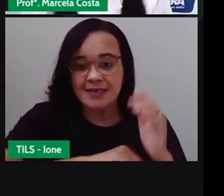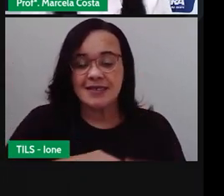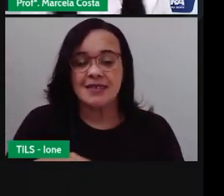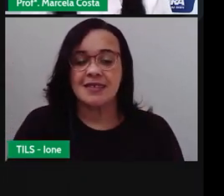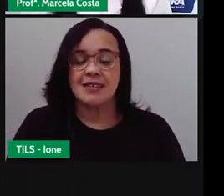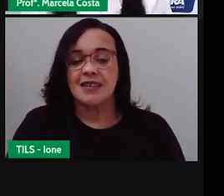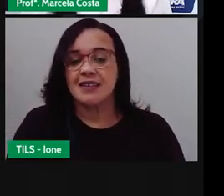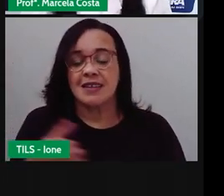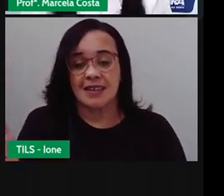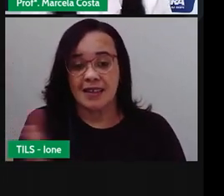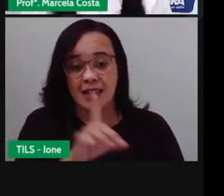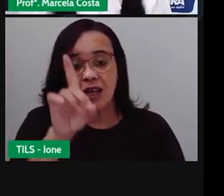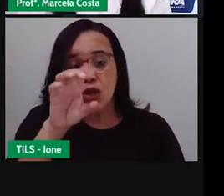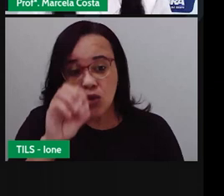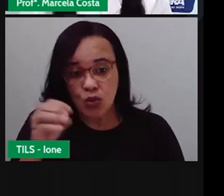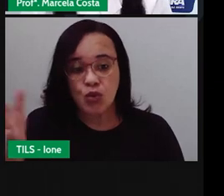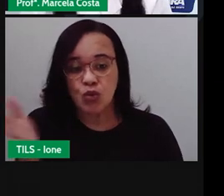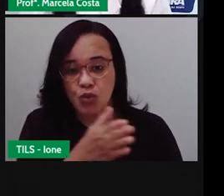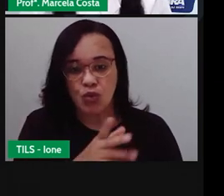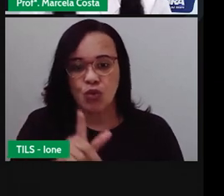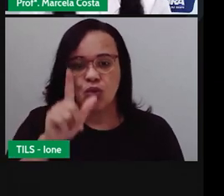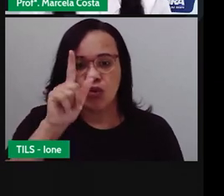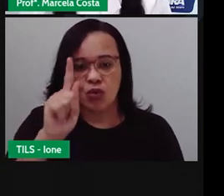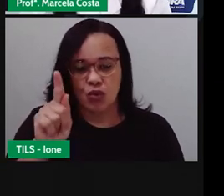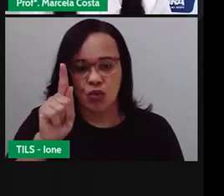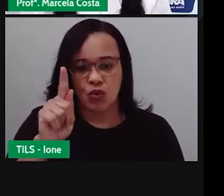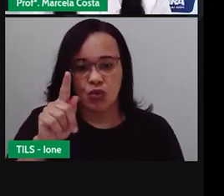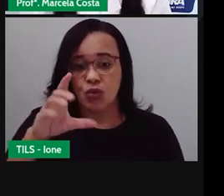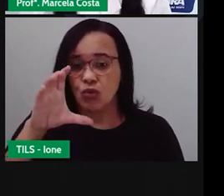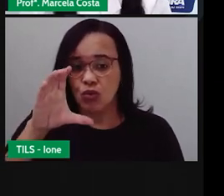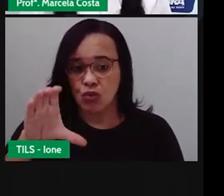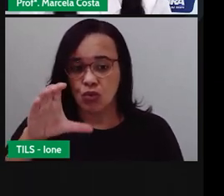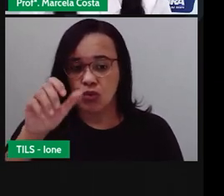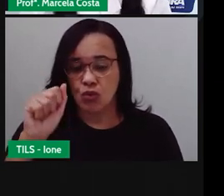do cangaceiro. Autor Dila.